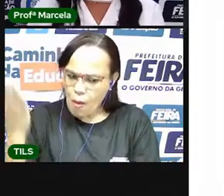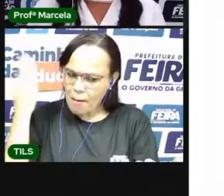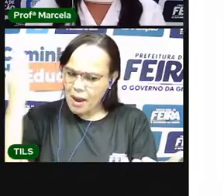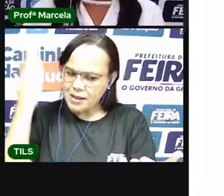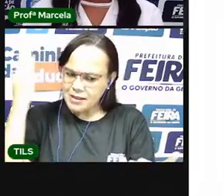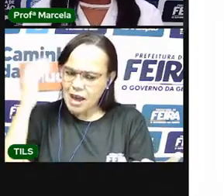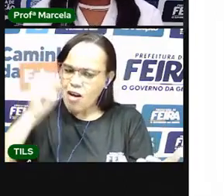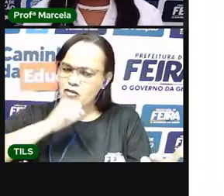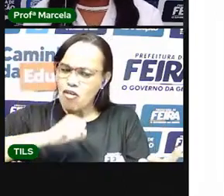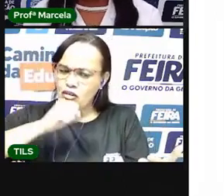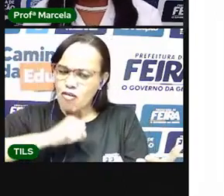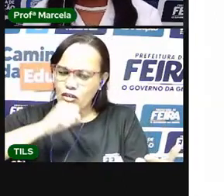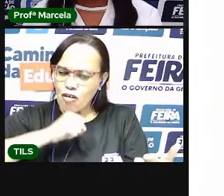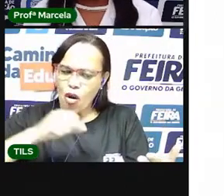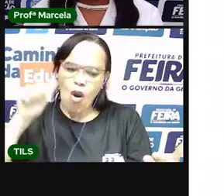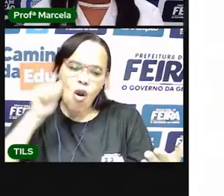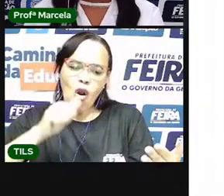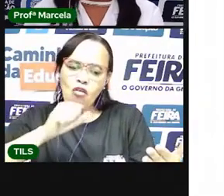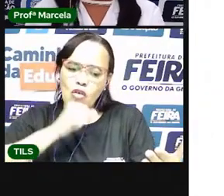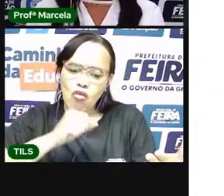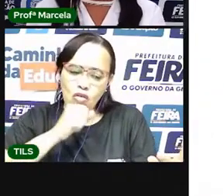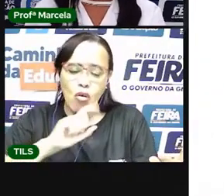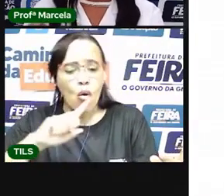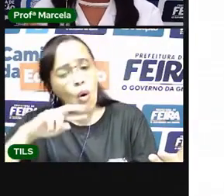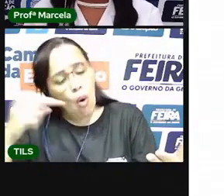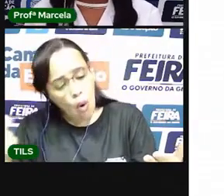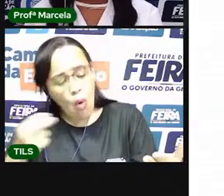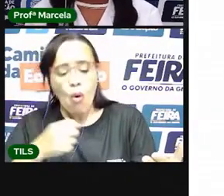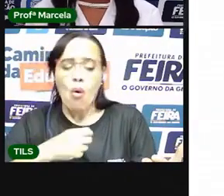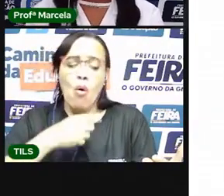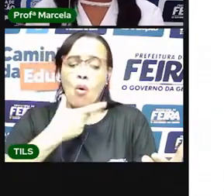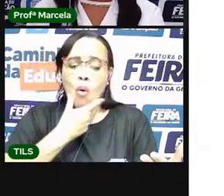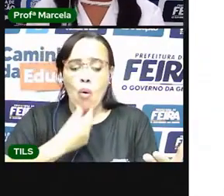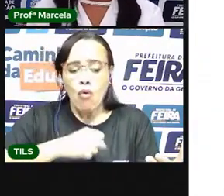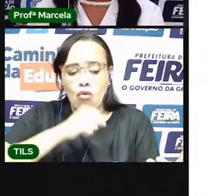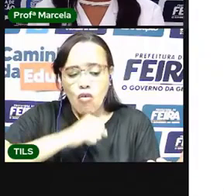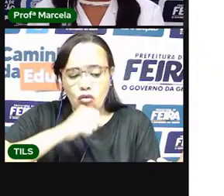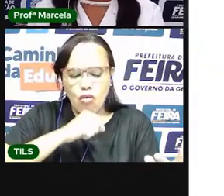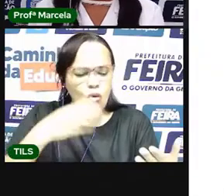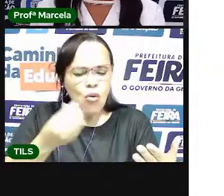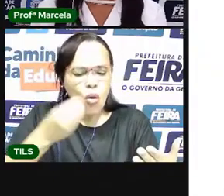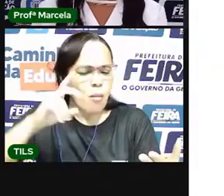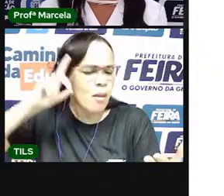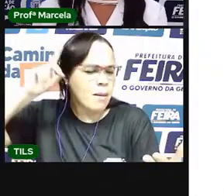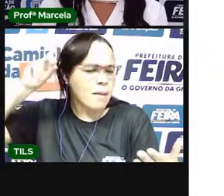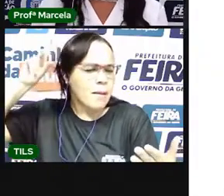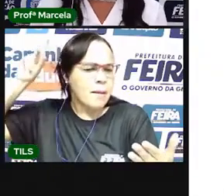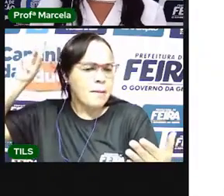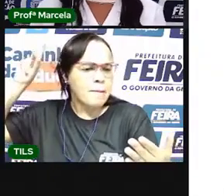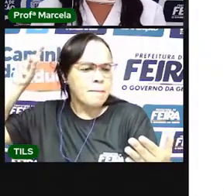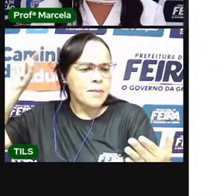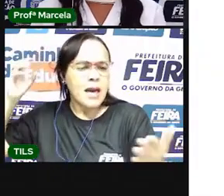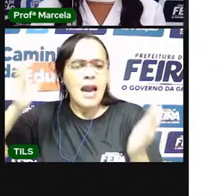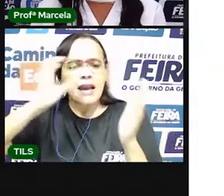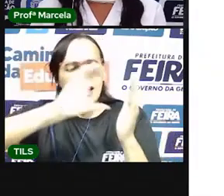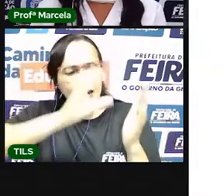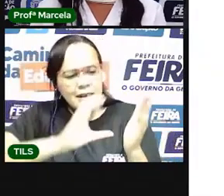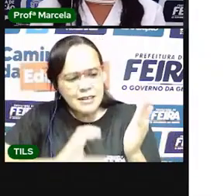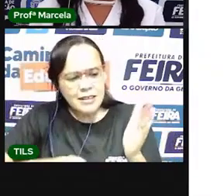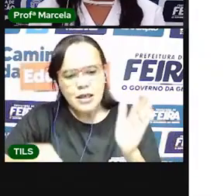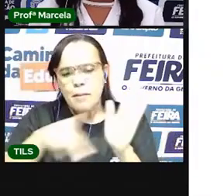vocês, os bisavós, as pessoas que vieram antes, os antepassados. Quais as características deles?